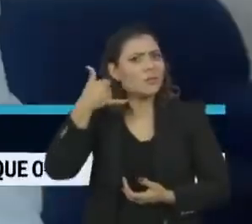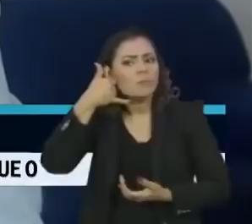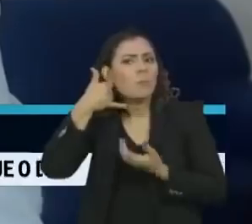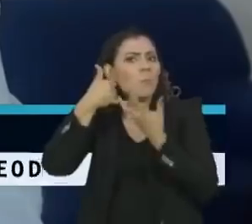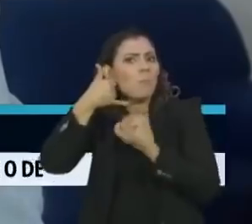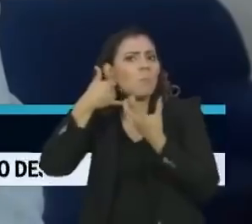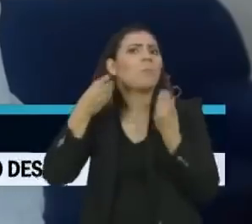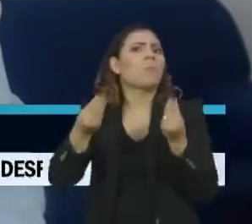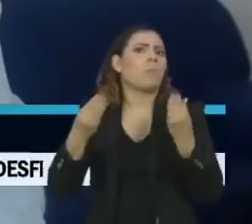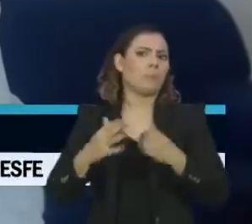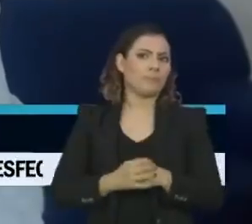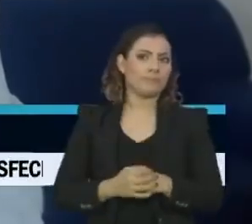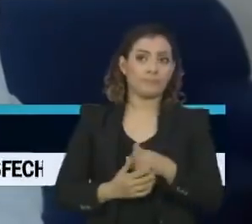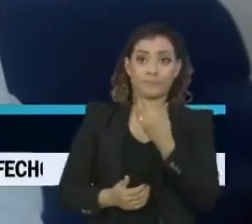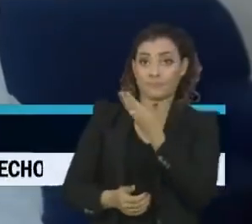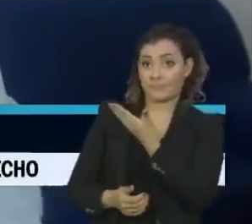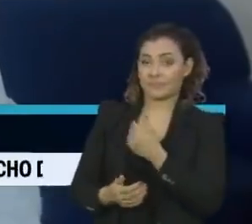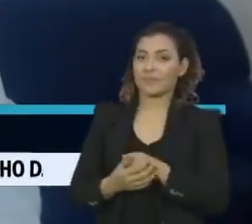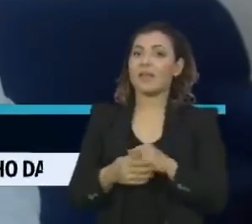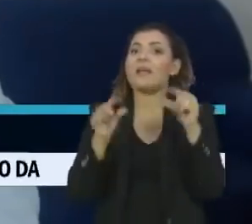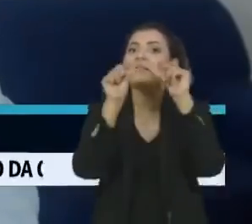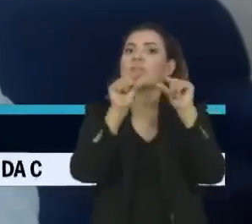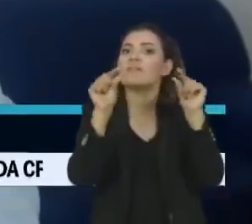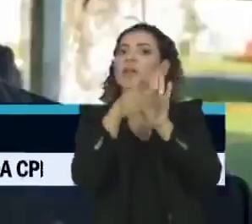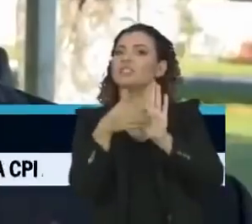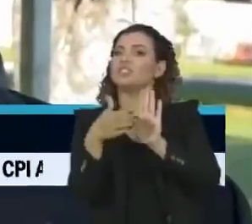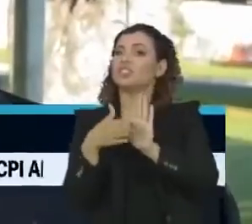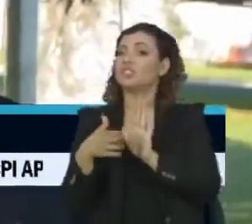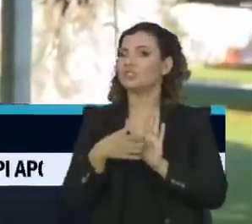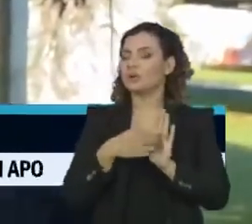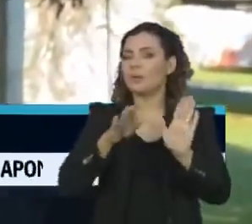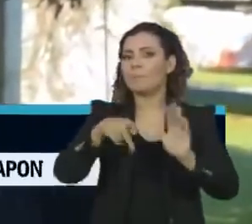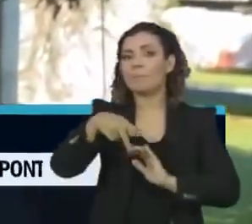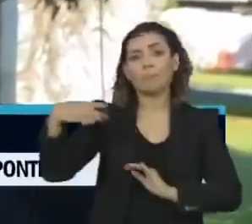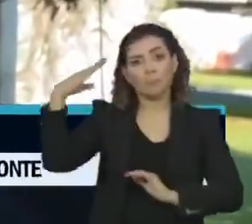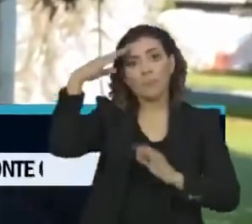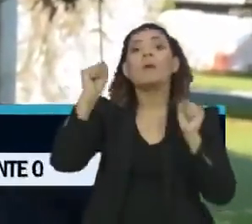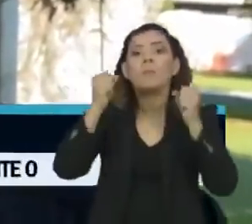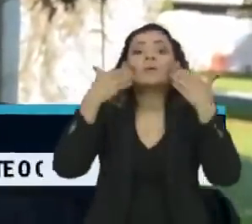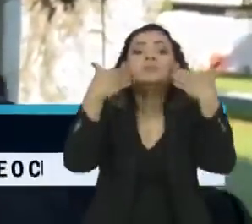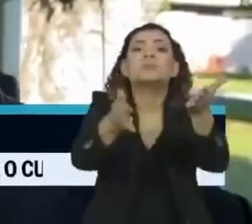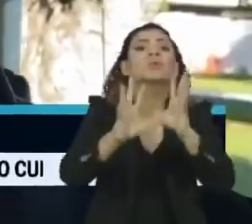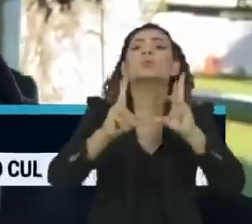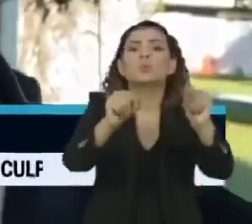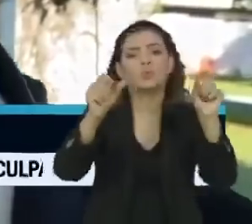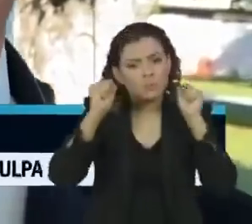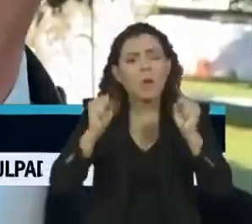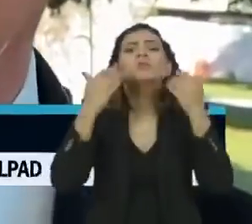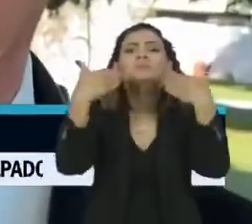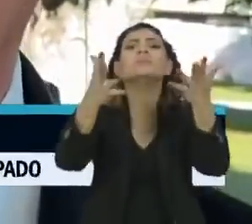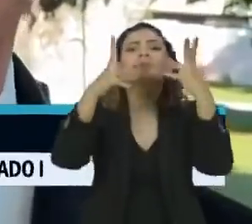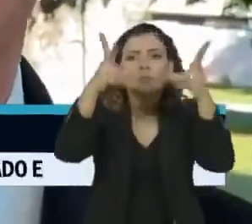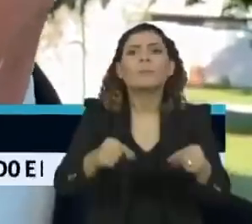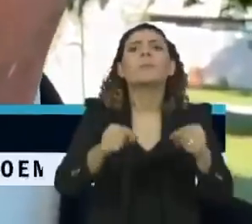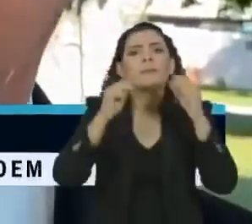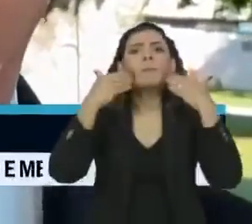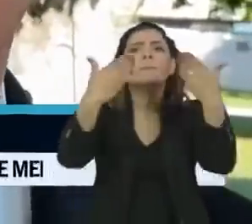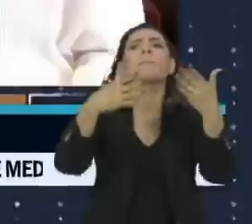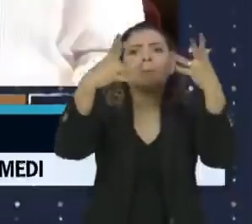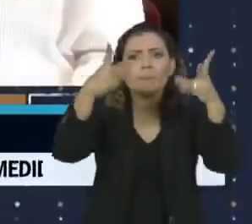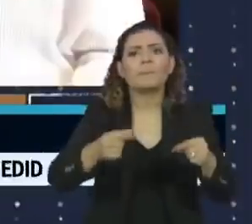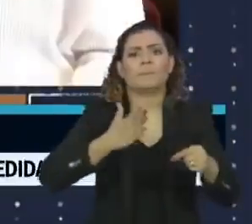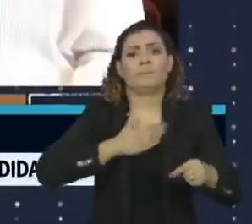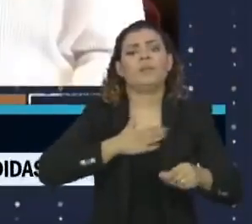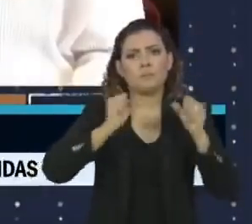Gravado. Cajuru tinha deixado alguns trechos de fora, mas Bolsonaro liberou que todo o conteúdo fosse divulgado. Pode divulgar tudo, a minha